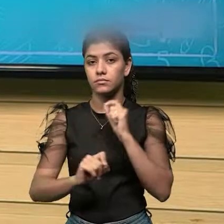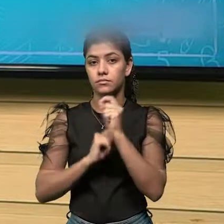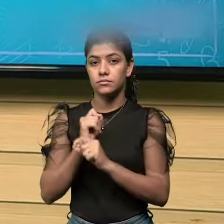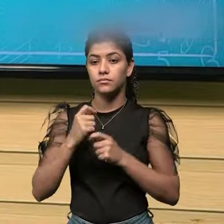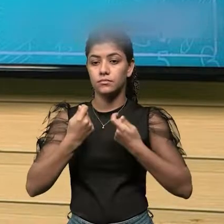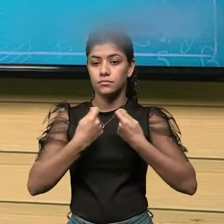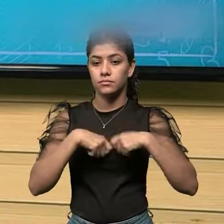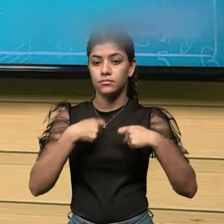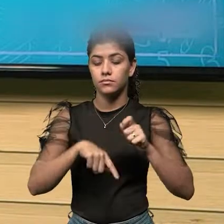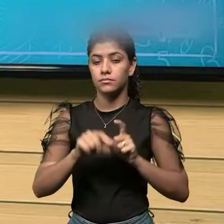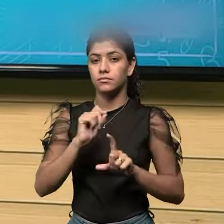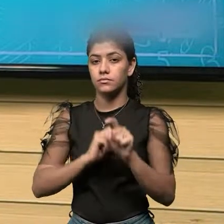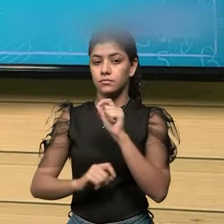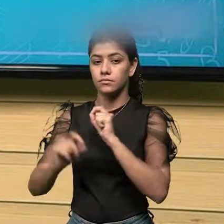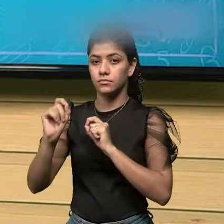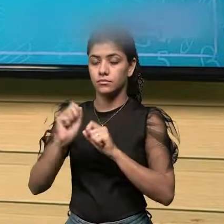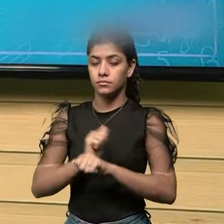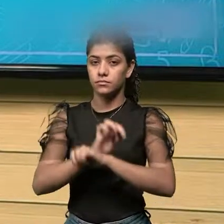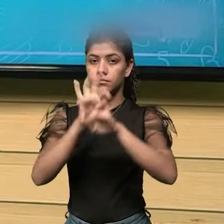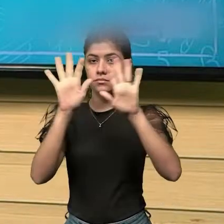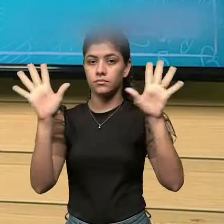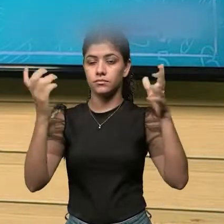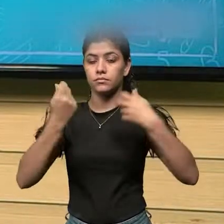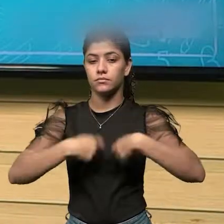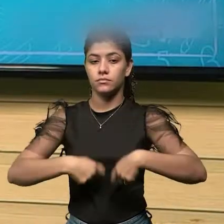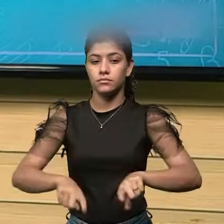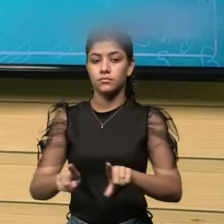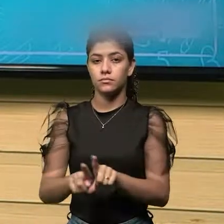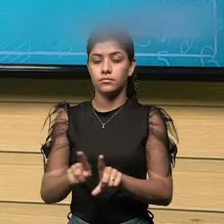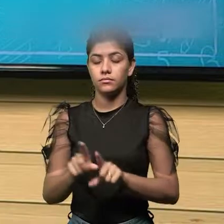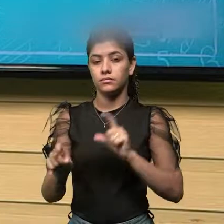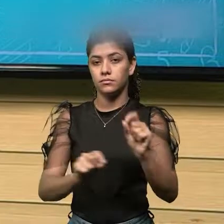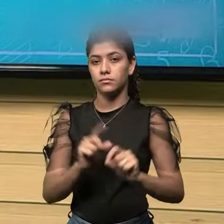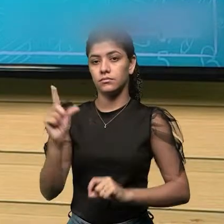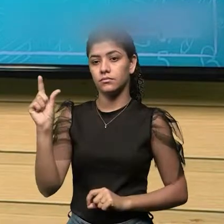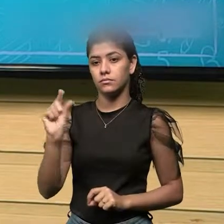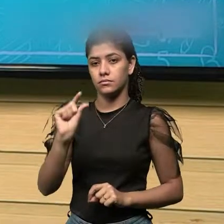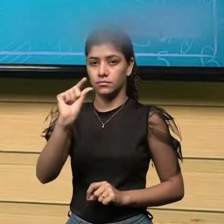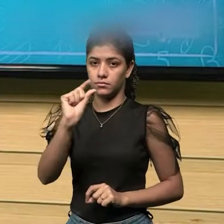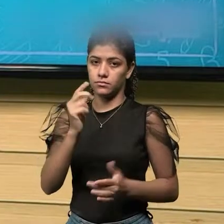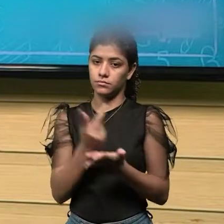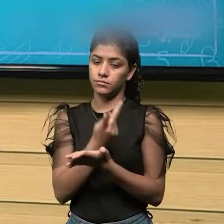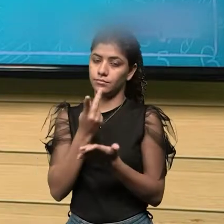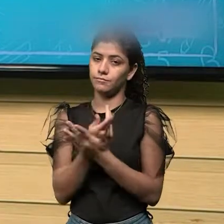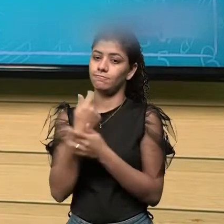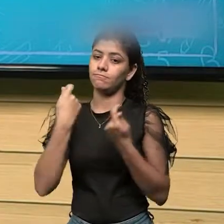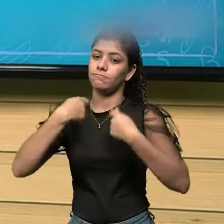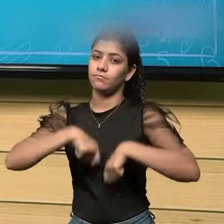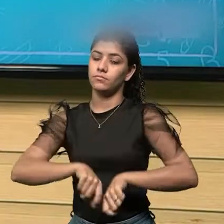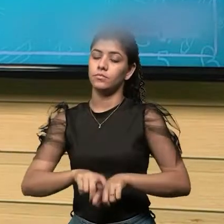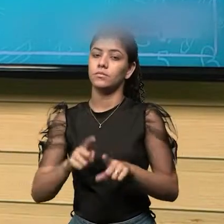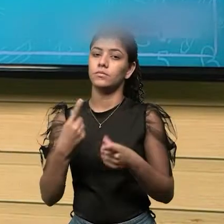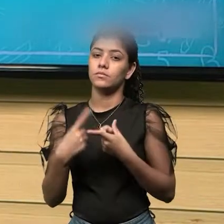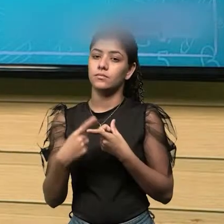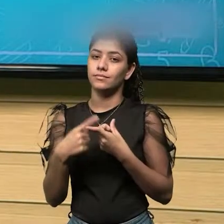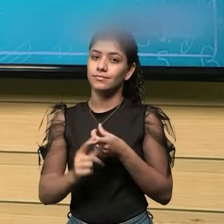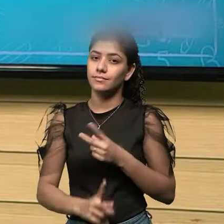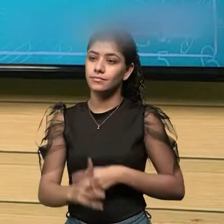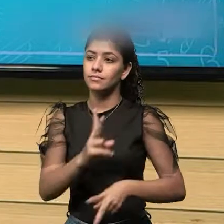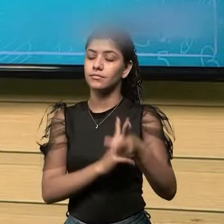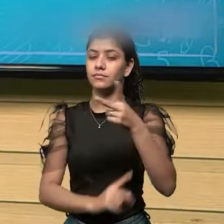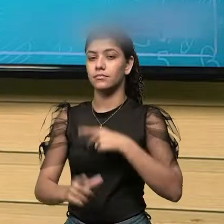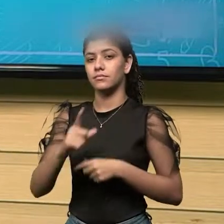definida e tem que ser o mínimo erro possível, porque sempre vai existir o erro.